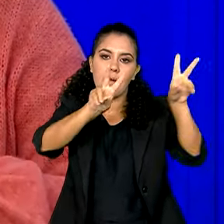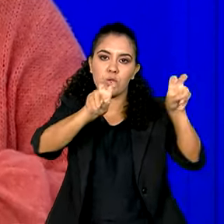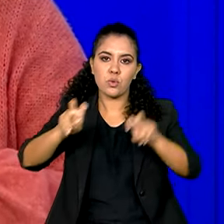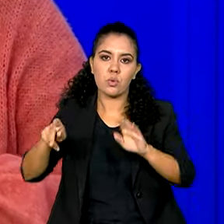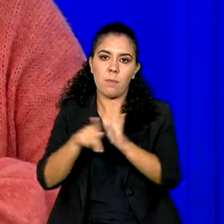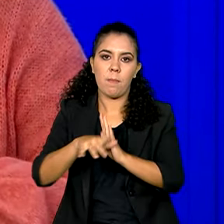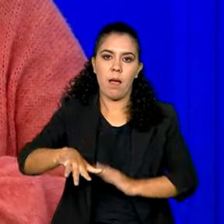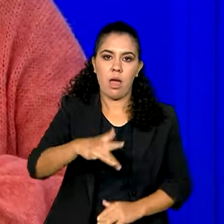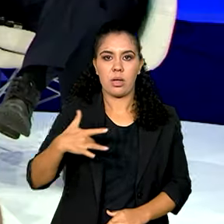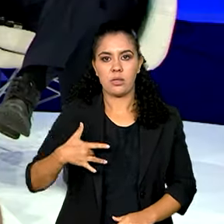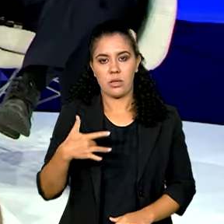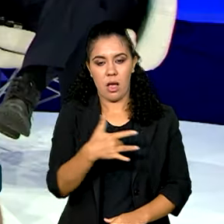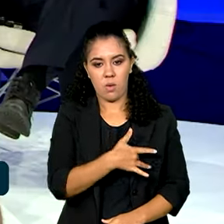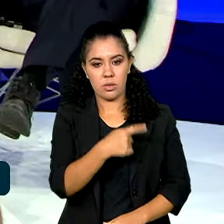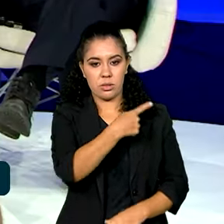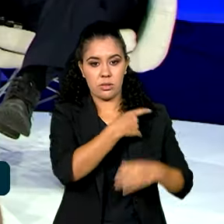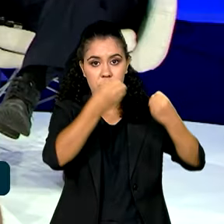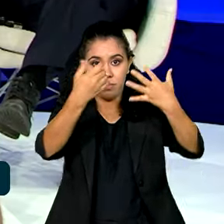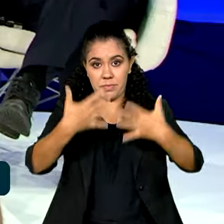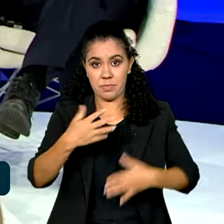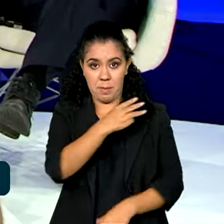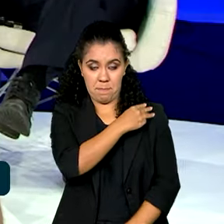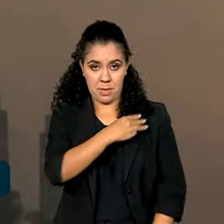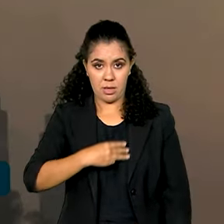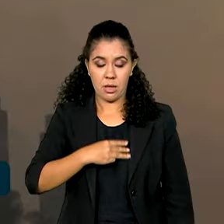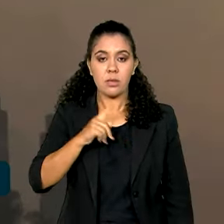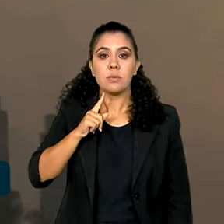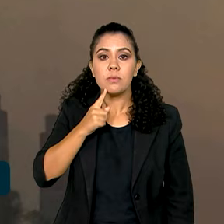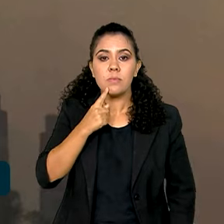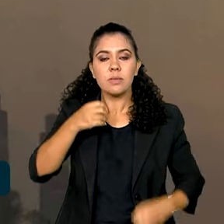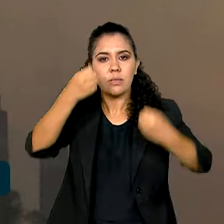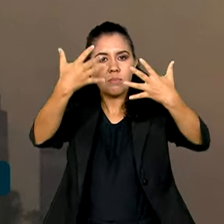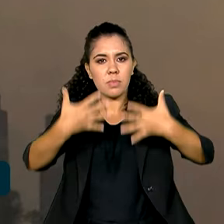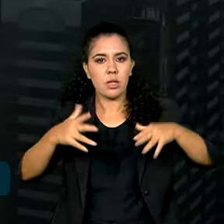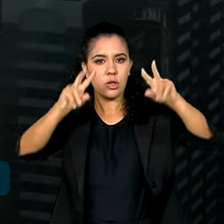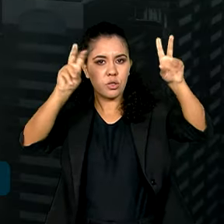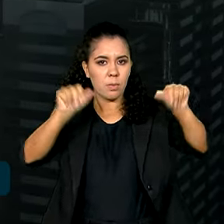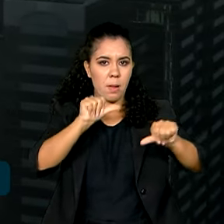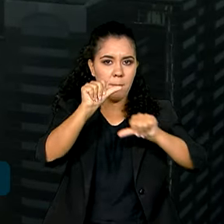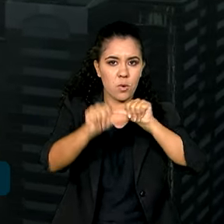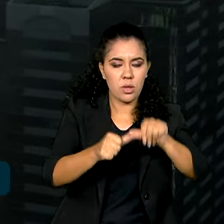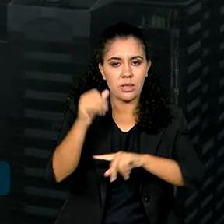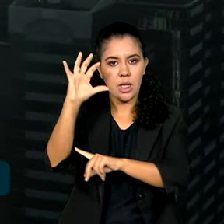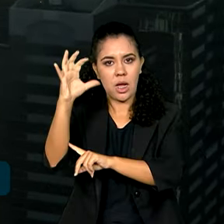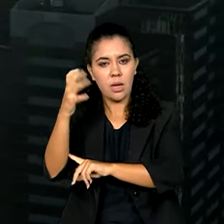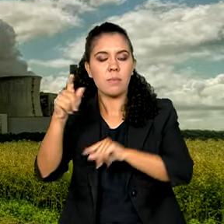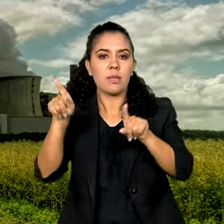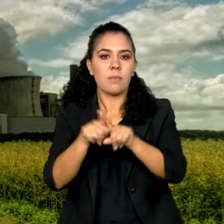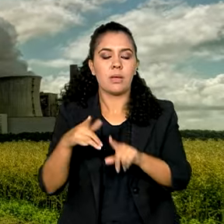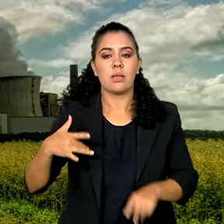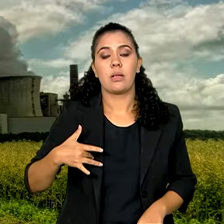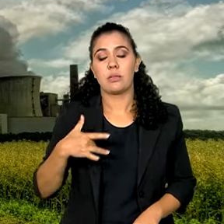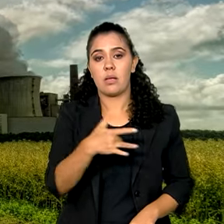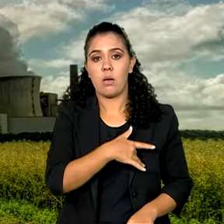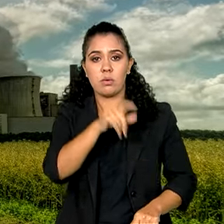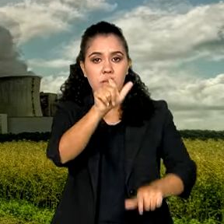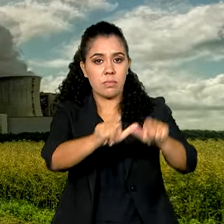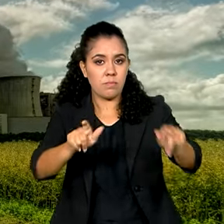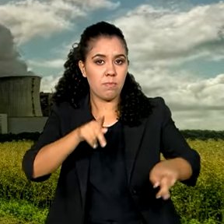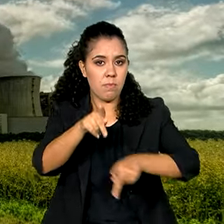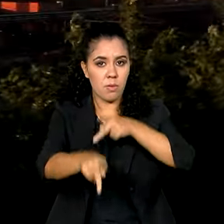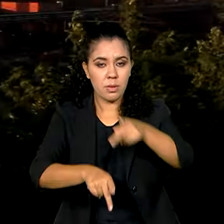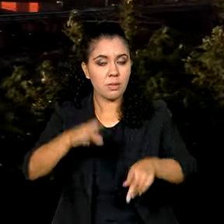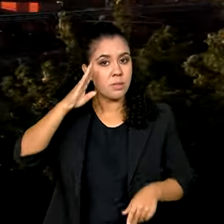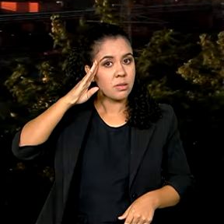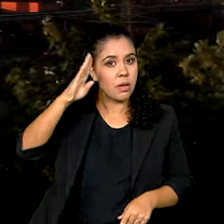A ministra Nízia Trindade falou sobre os efeitos das mudanças do clima sobre a saúde da população, principalmente os que